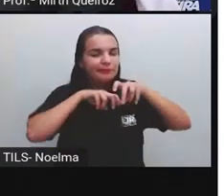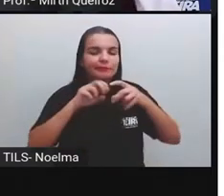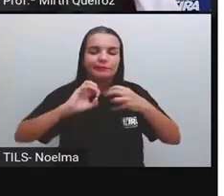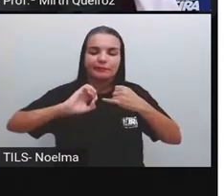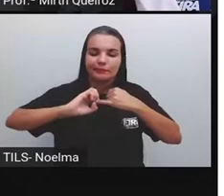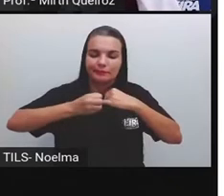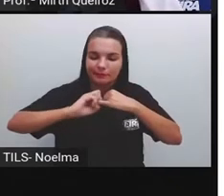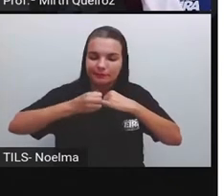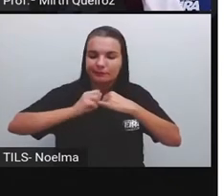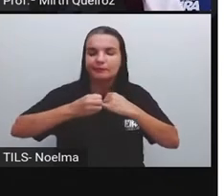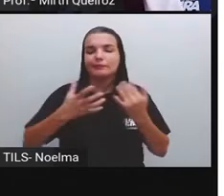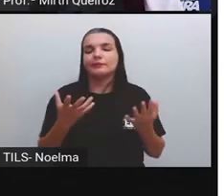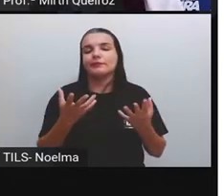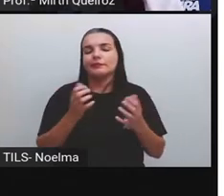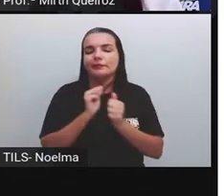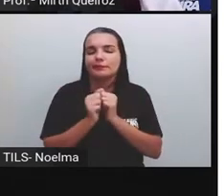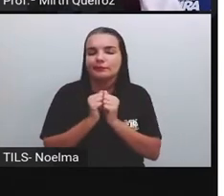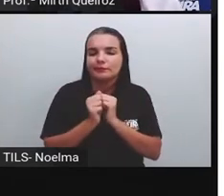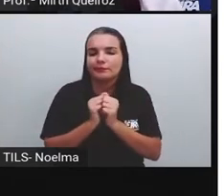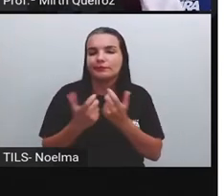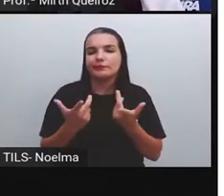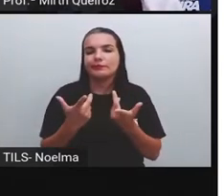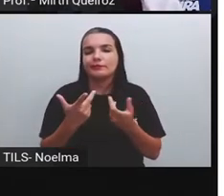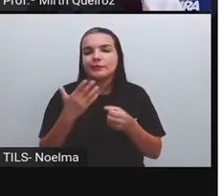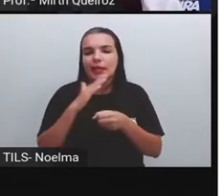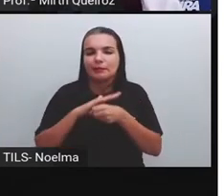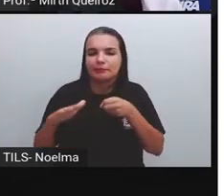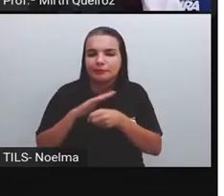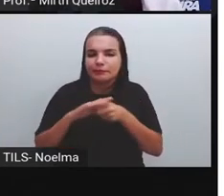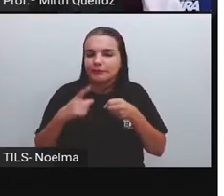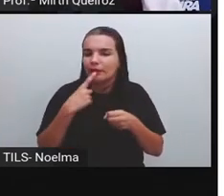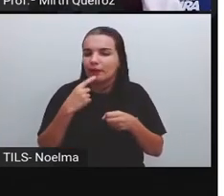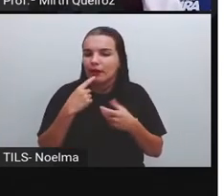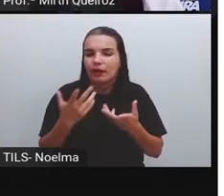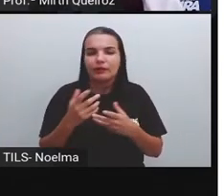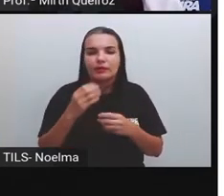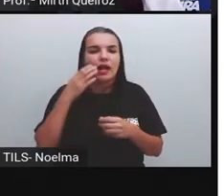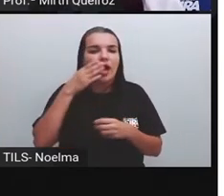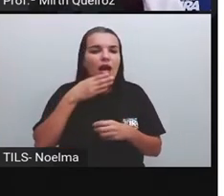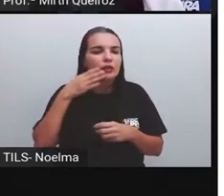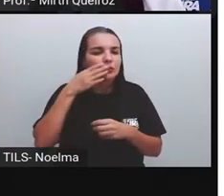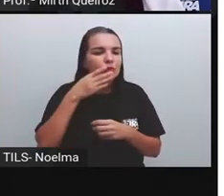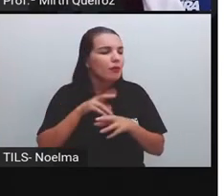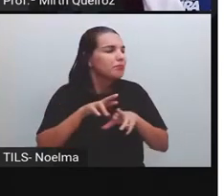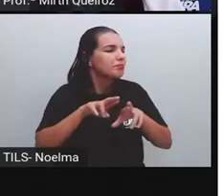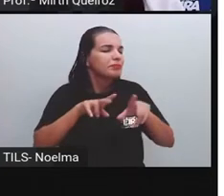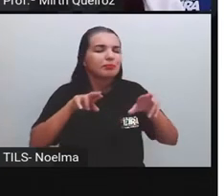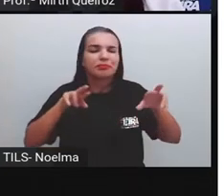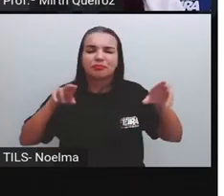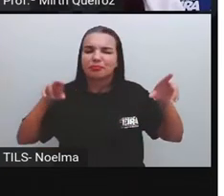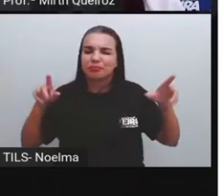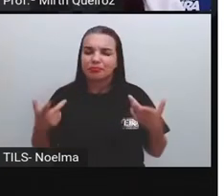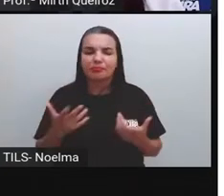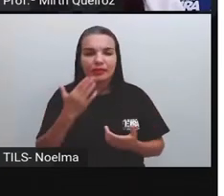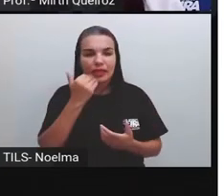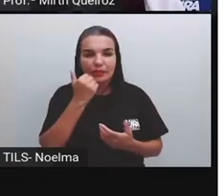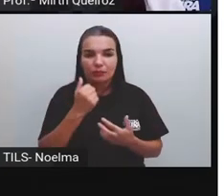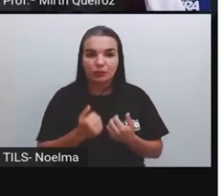cana de açúcar, tomate, pimentão, dentre vários outros tipos aí de alimentos, né?